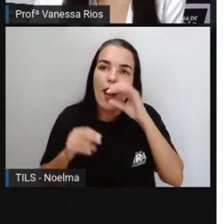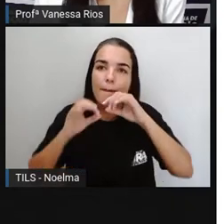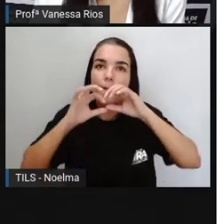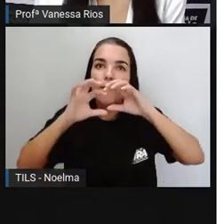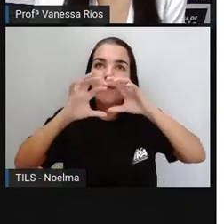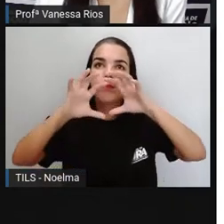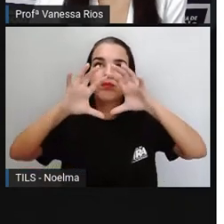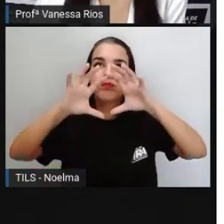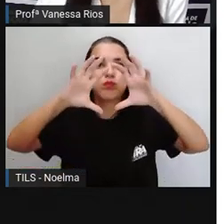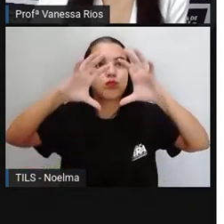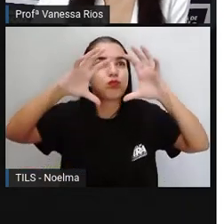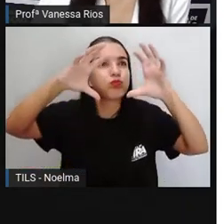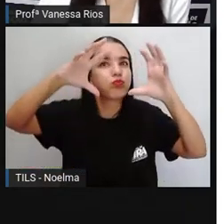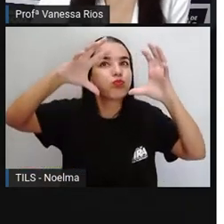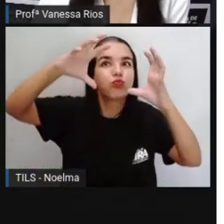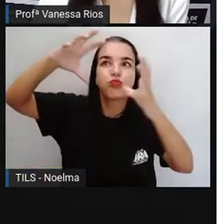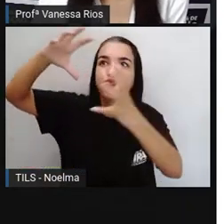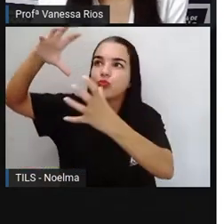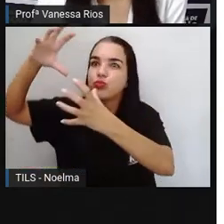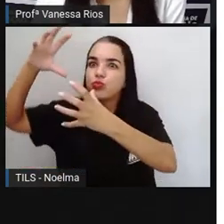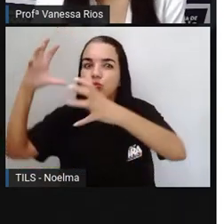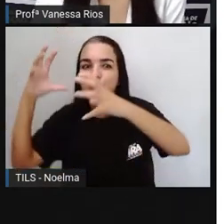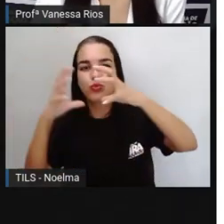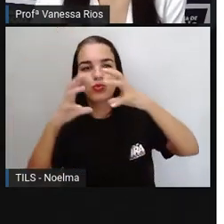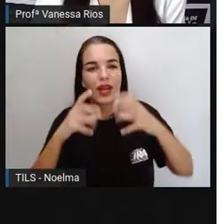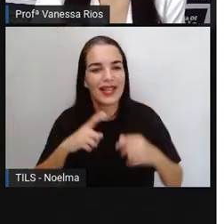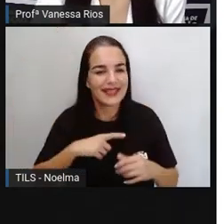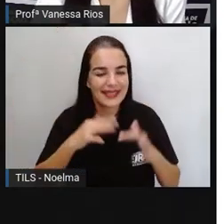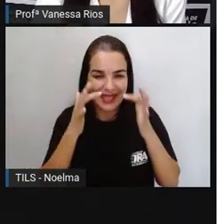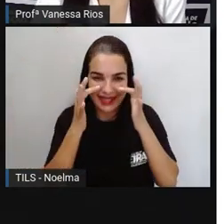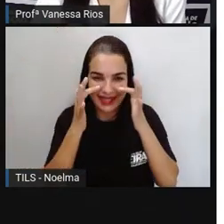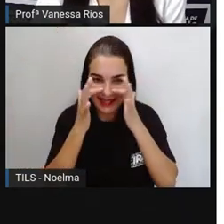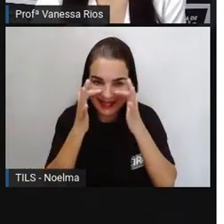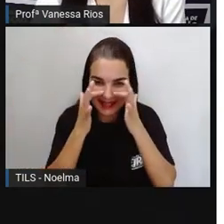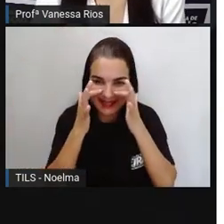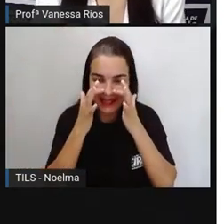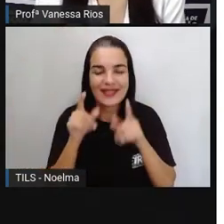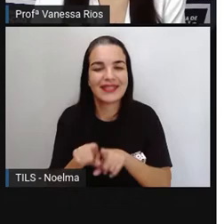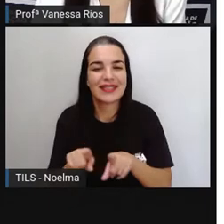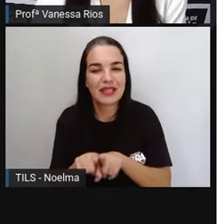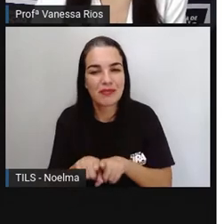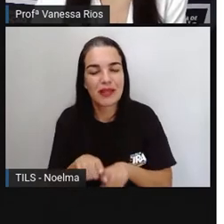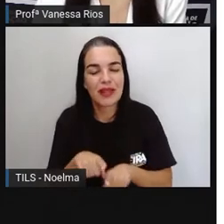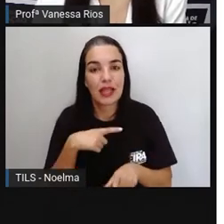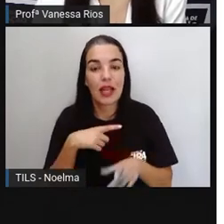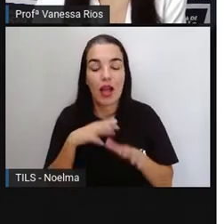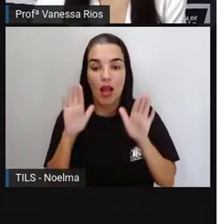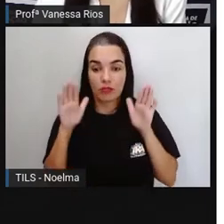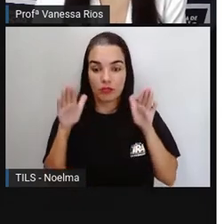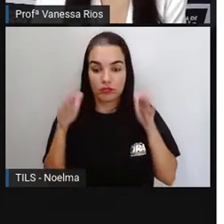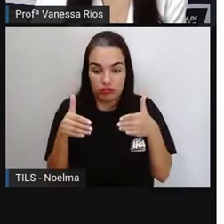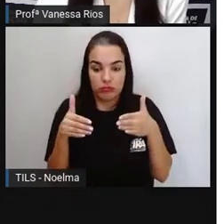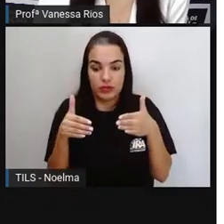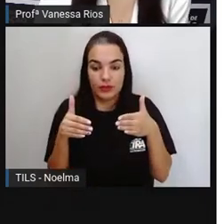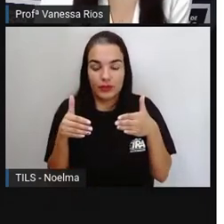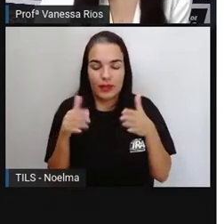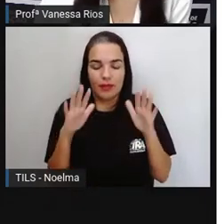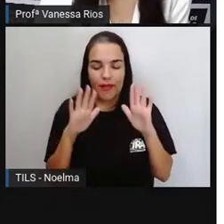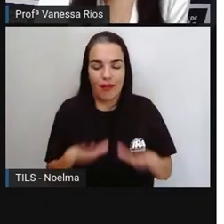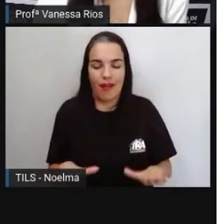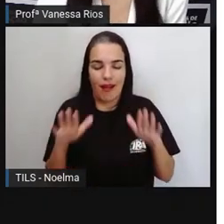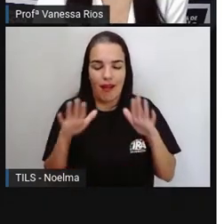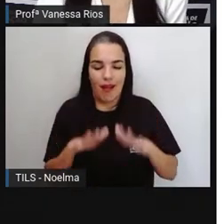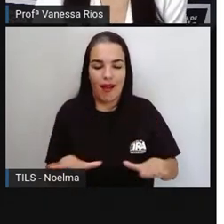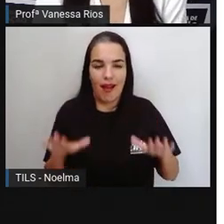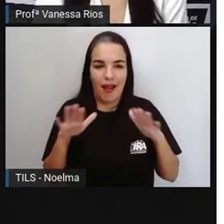bolha. Uma brincadeira que exige atenção, não é? E que exige aí que você tenha... Faça tudo bem devagar,